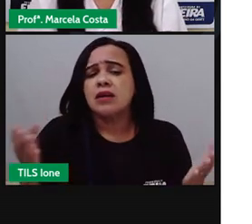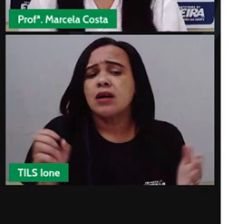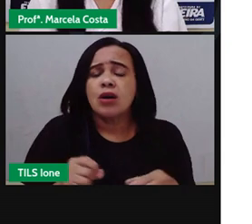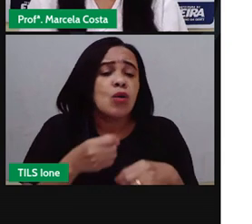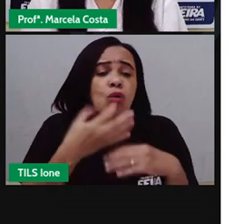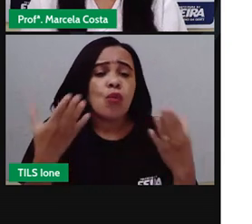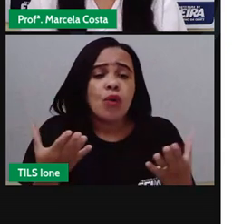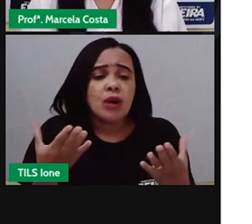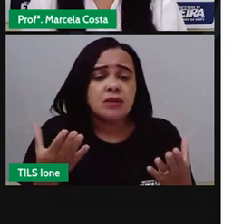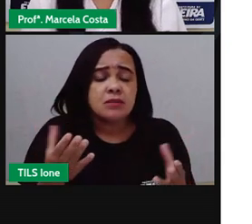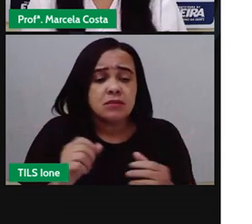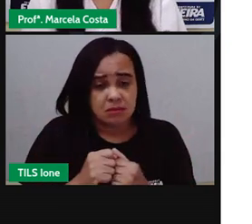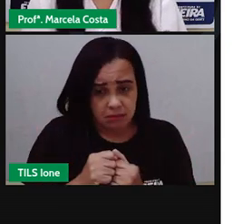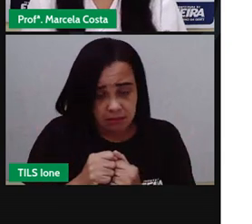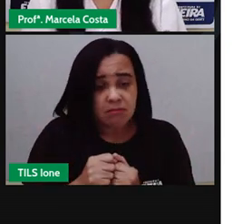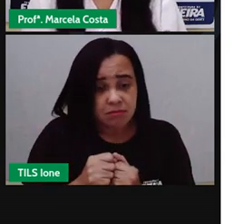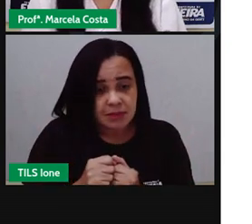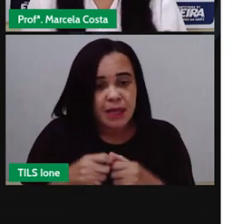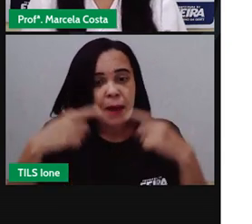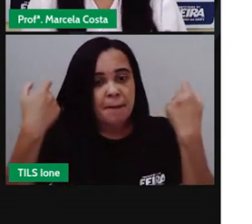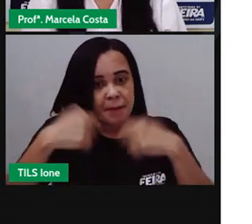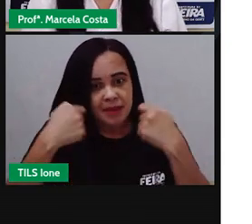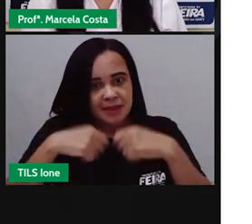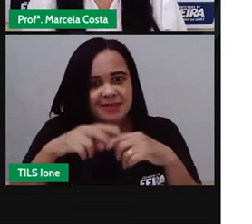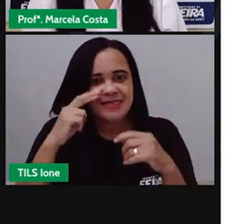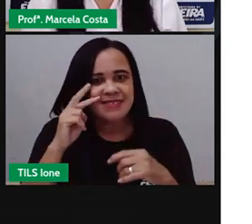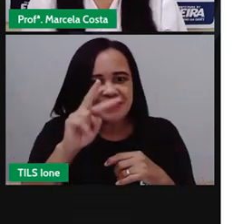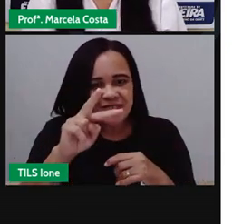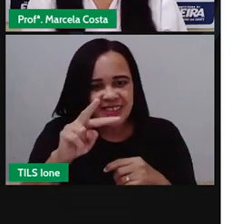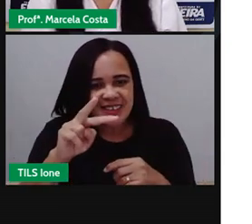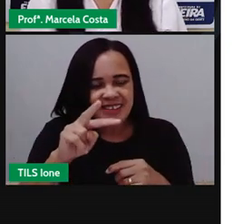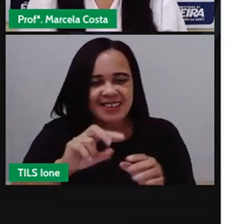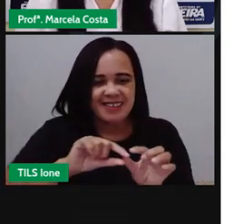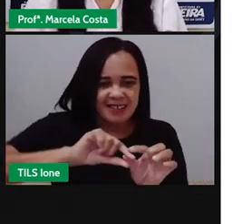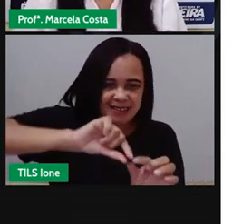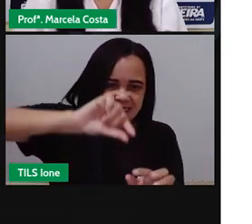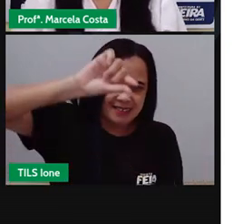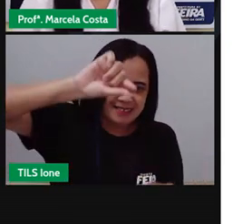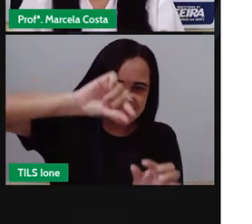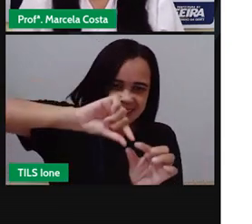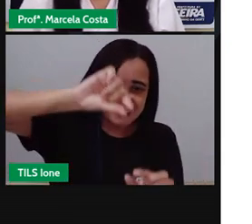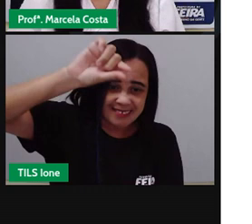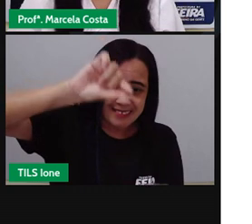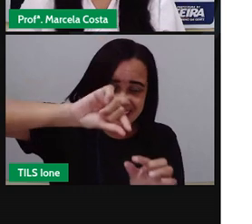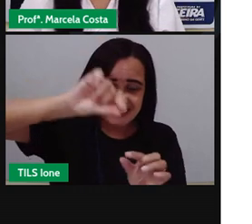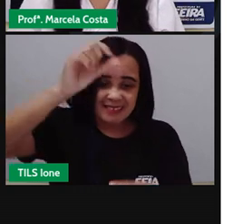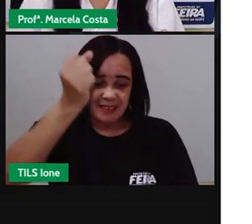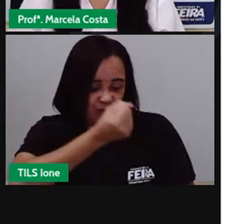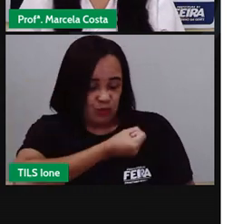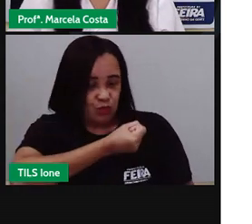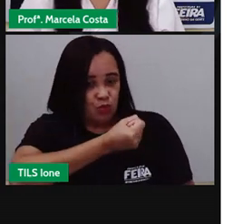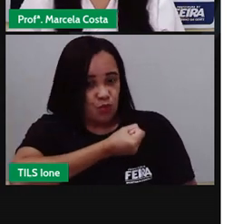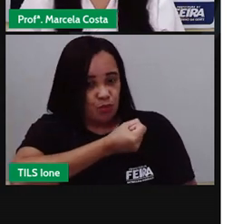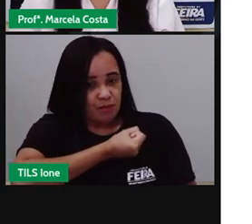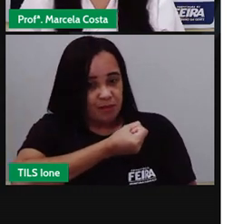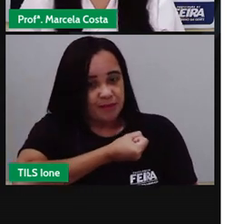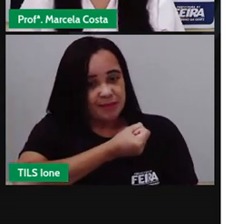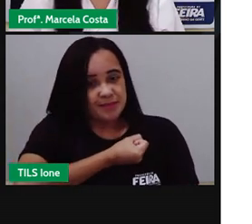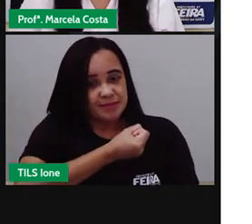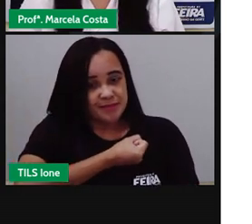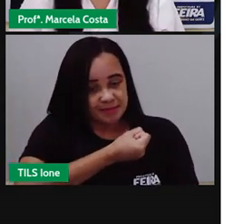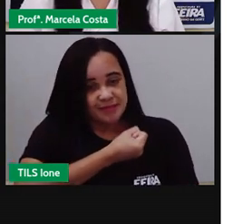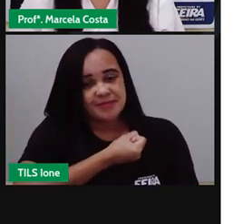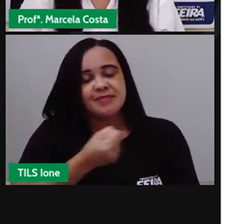crianças participaram da pesquisa a gente vai ter que vir aqui na linha vertical onde está